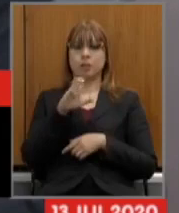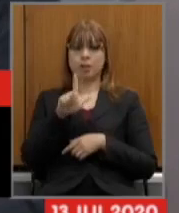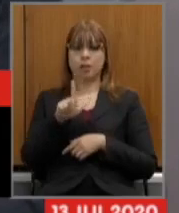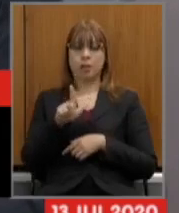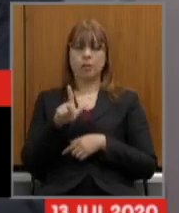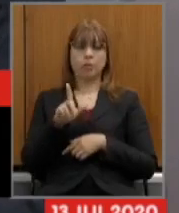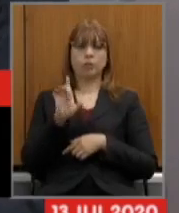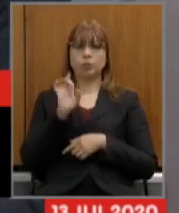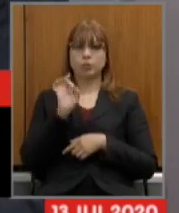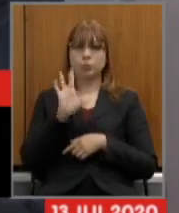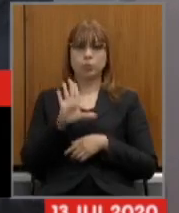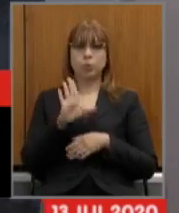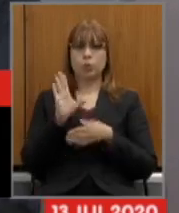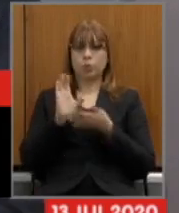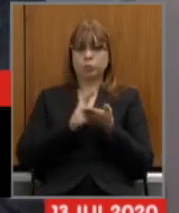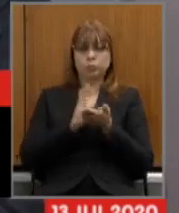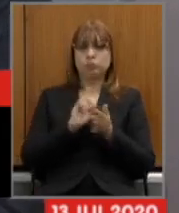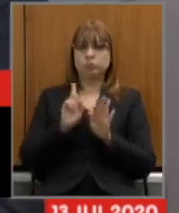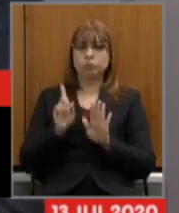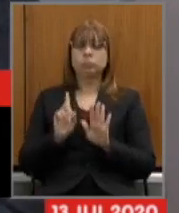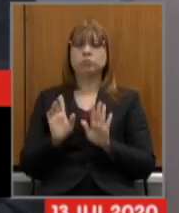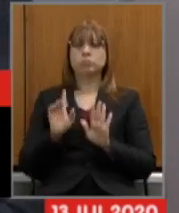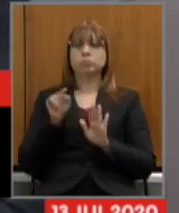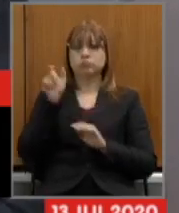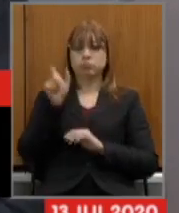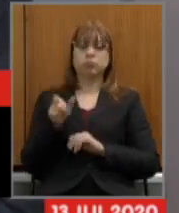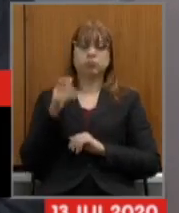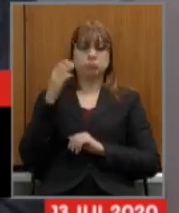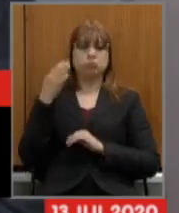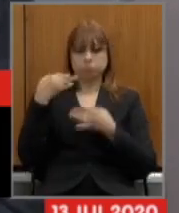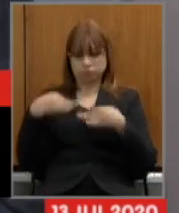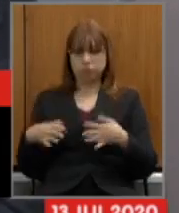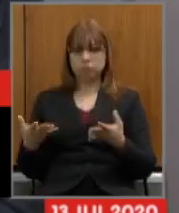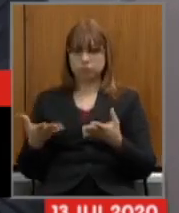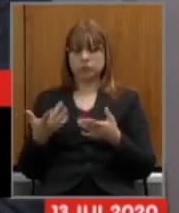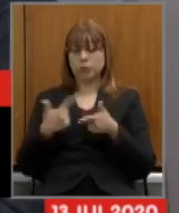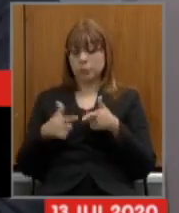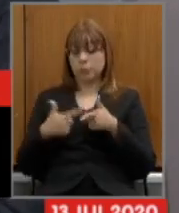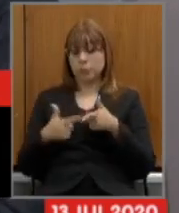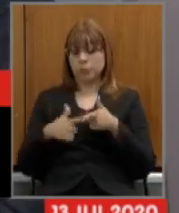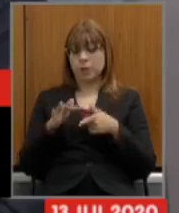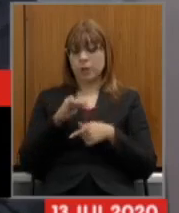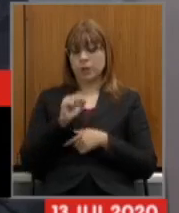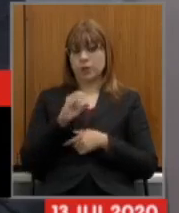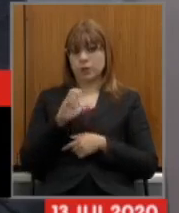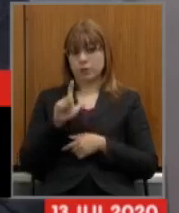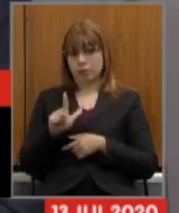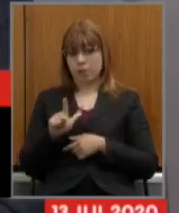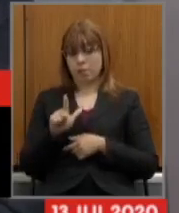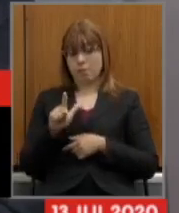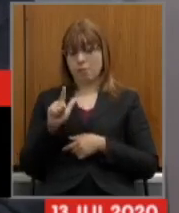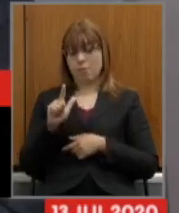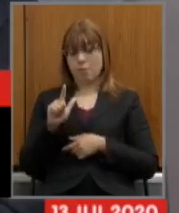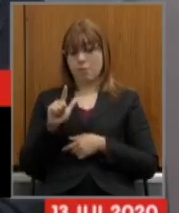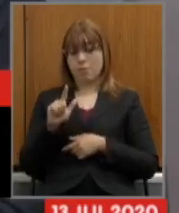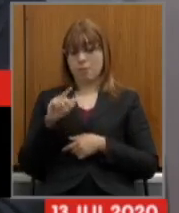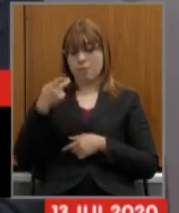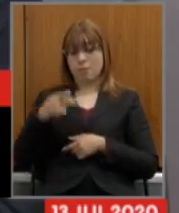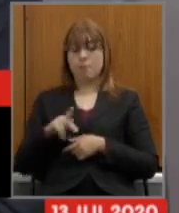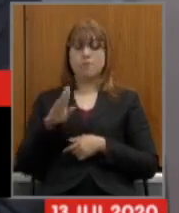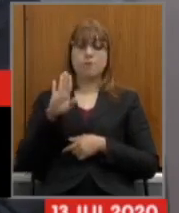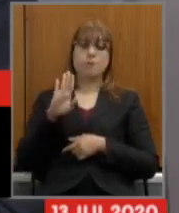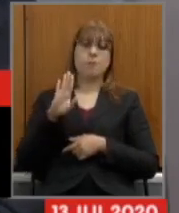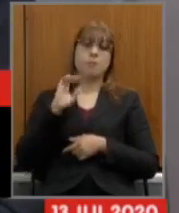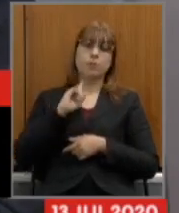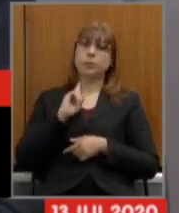perdão só com a receita só com o servidor senhora tem toda a razão o problema fiscal de minas gerais hoje não se resolve somente com o servidor aliás